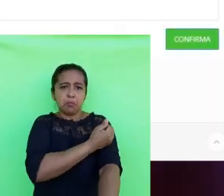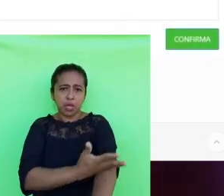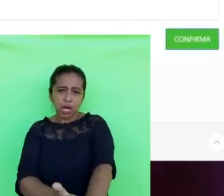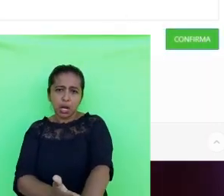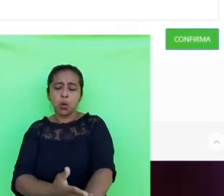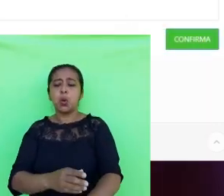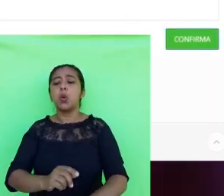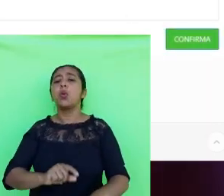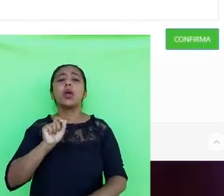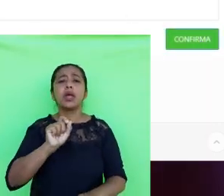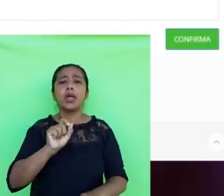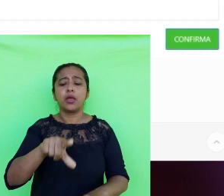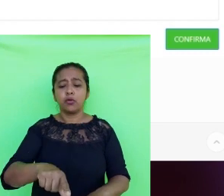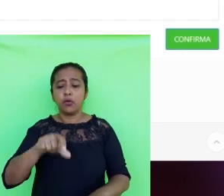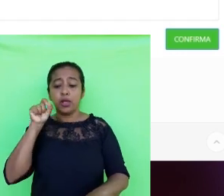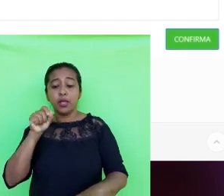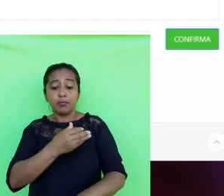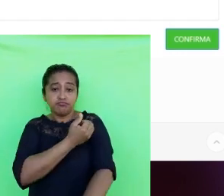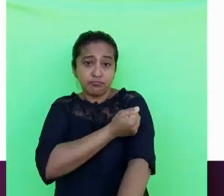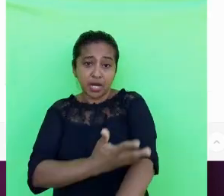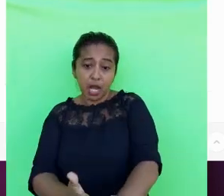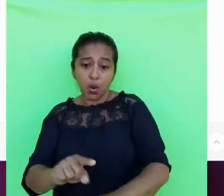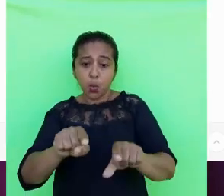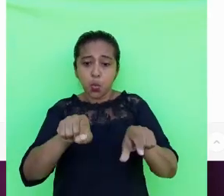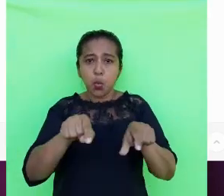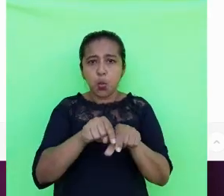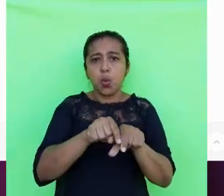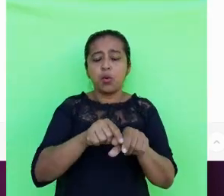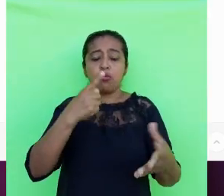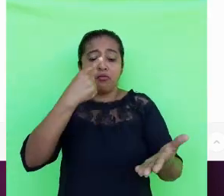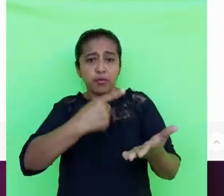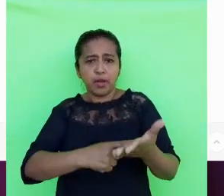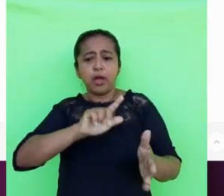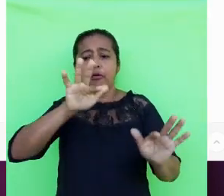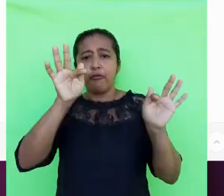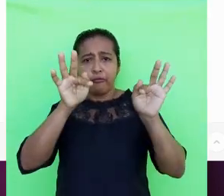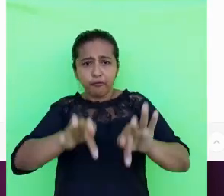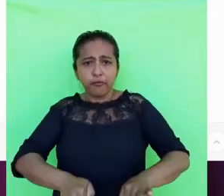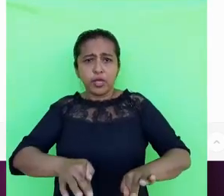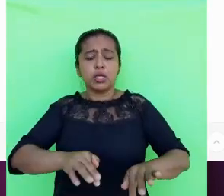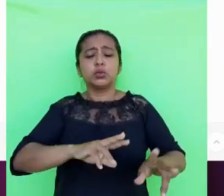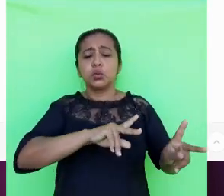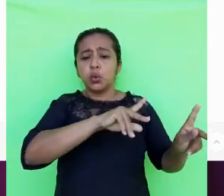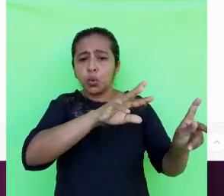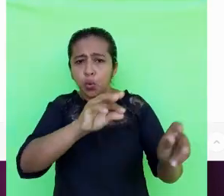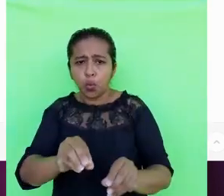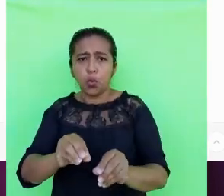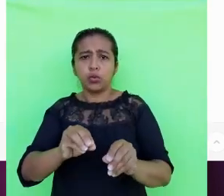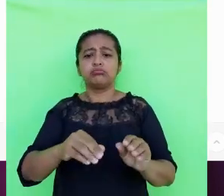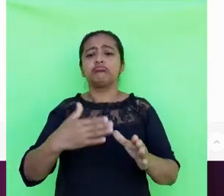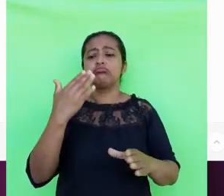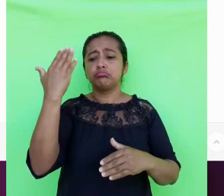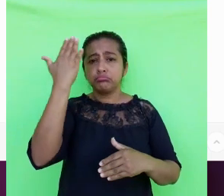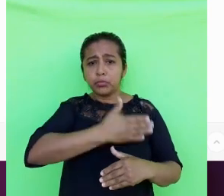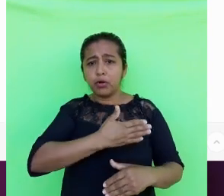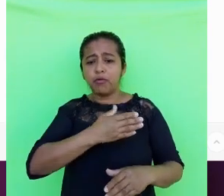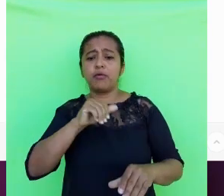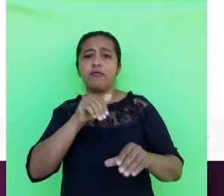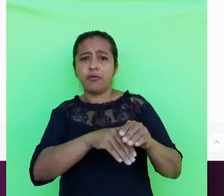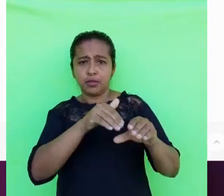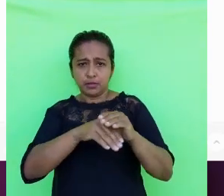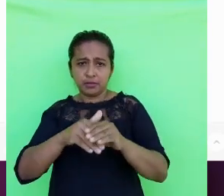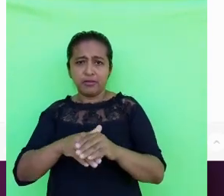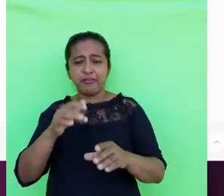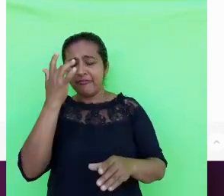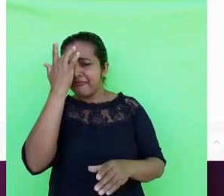branco, basta clicar no botão Branco e Confirmar. Ao fim da votação, para todos os cargos, será disponibilizado o